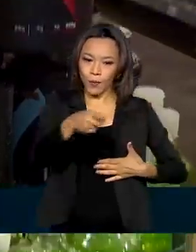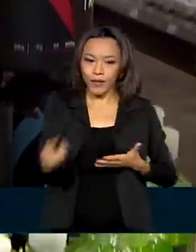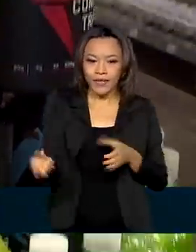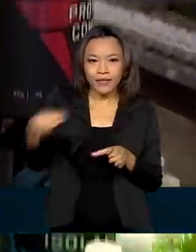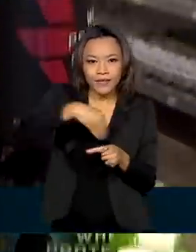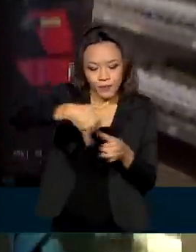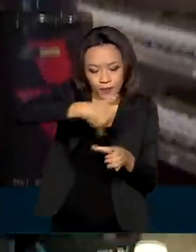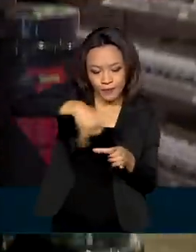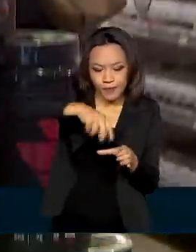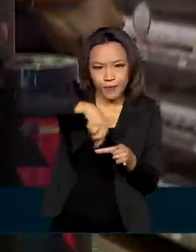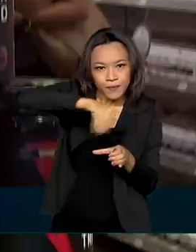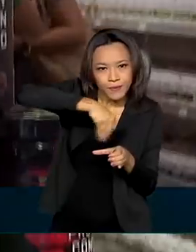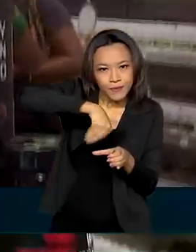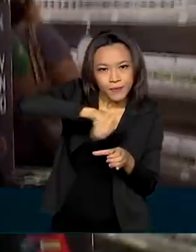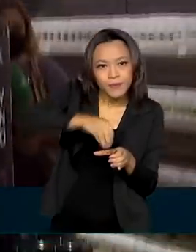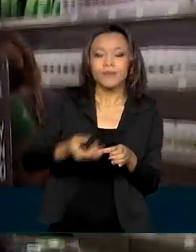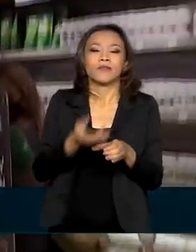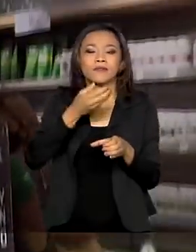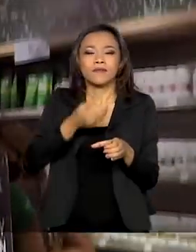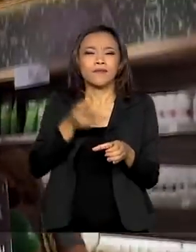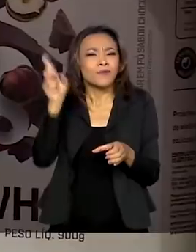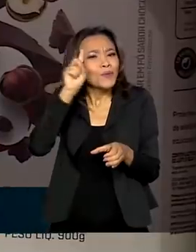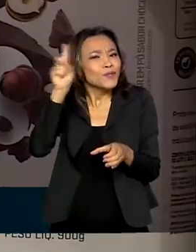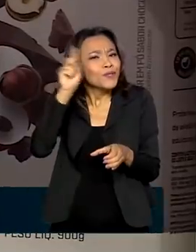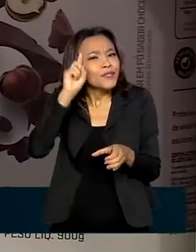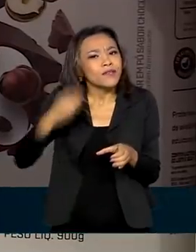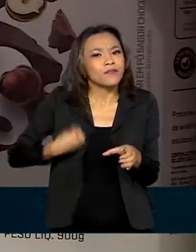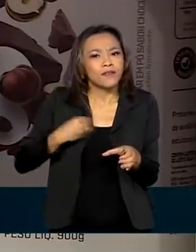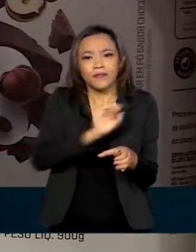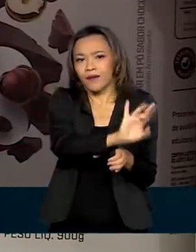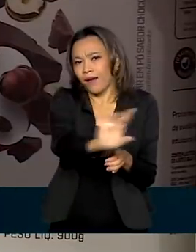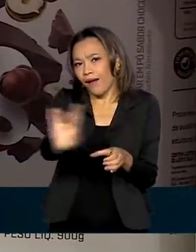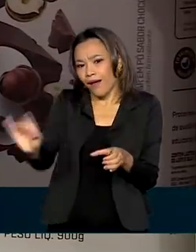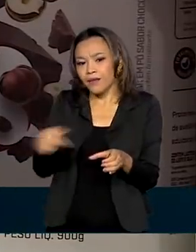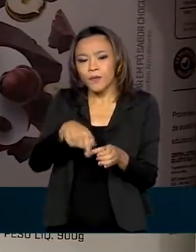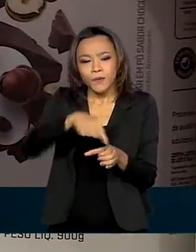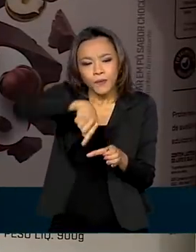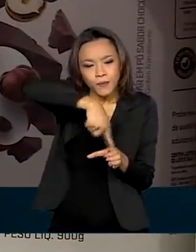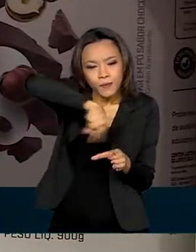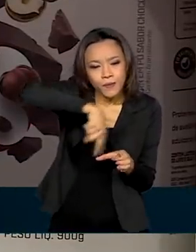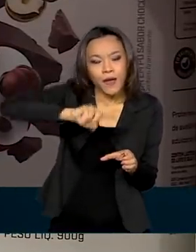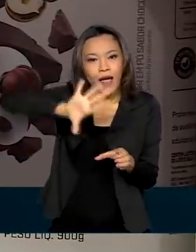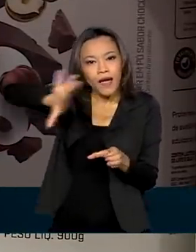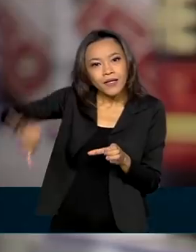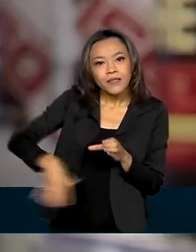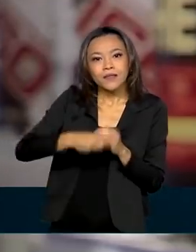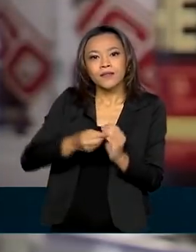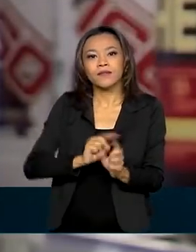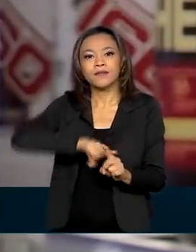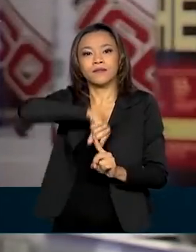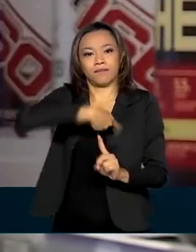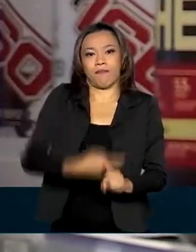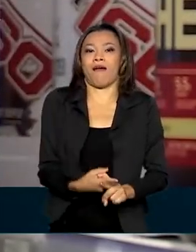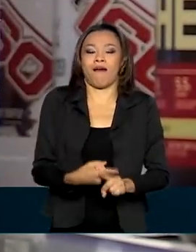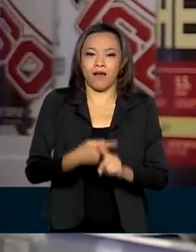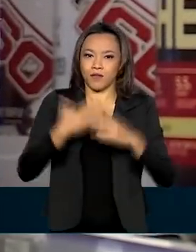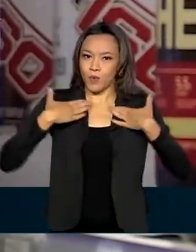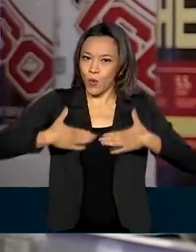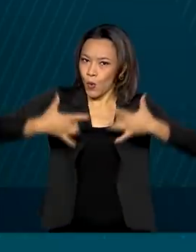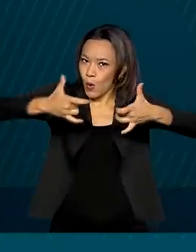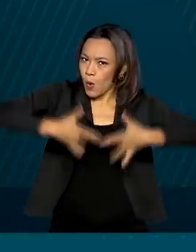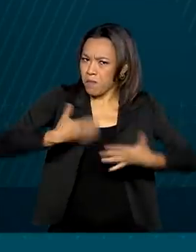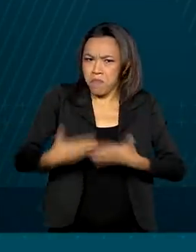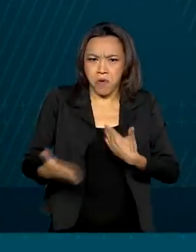alimentares estão no dia a dia de muitos brasileiros. Eles funcionam como um complemento alimentação para qualquer faixa